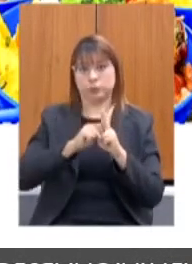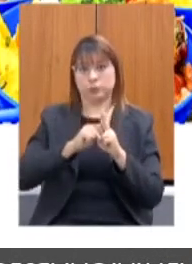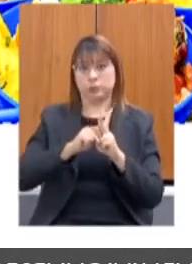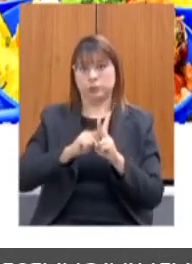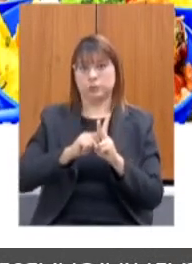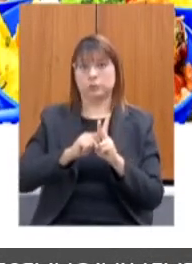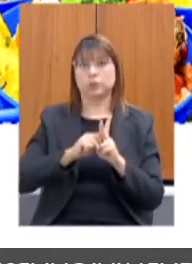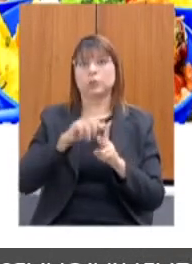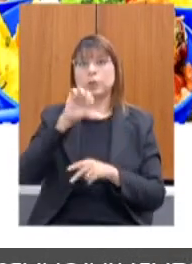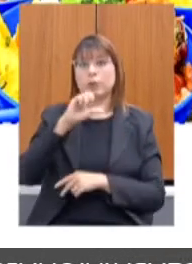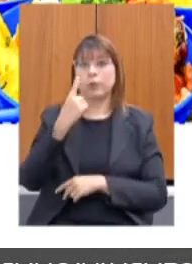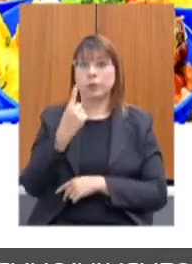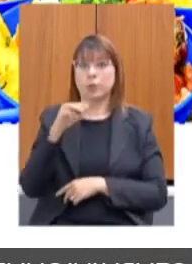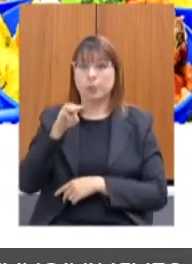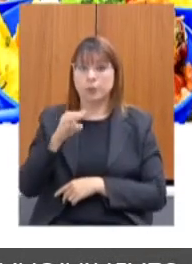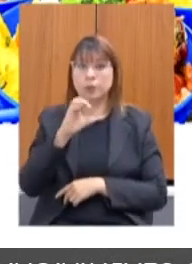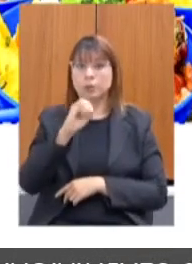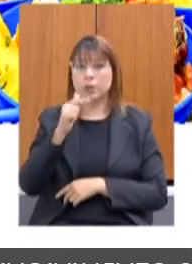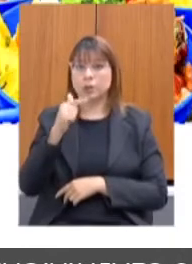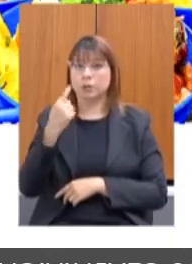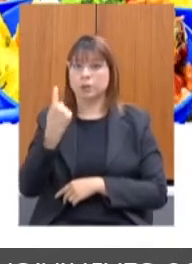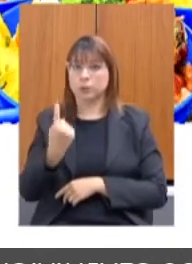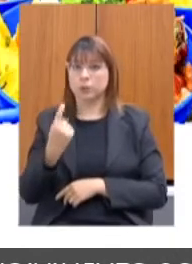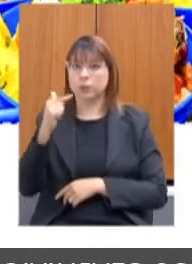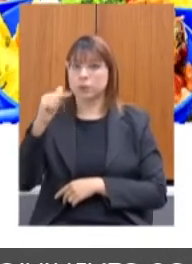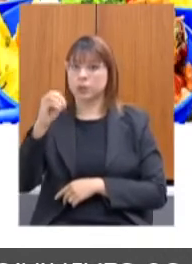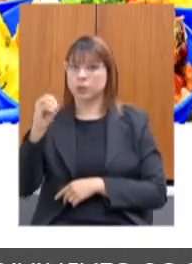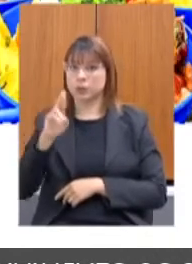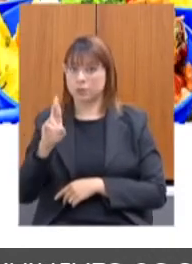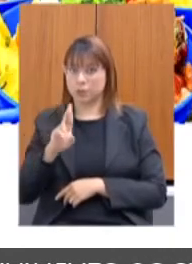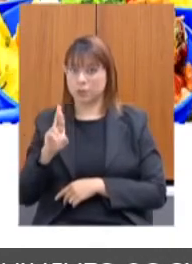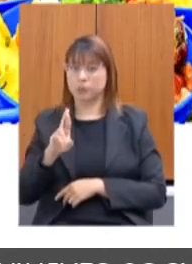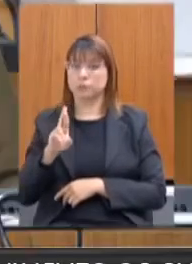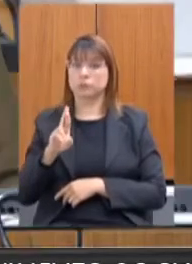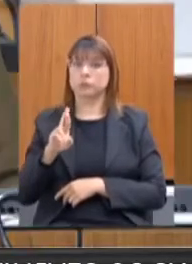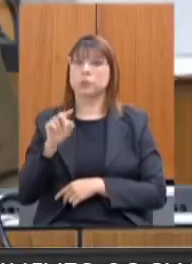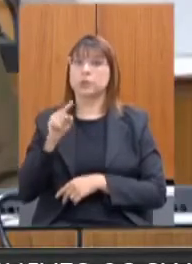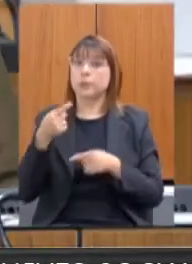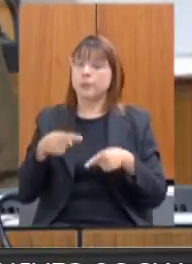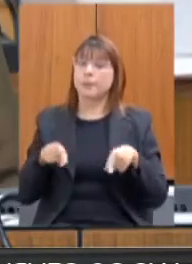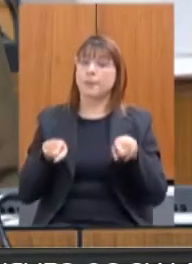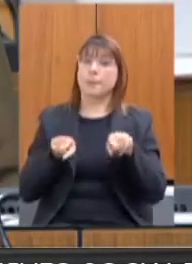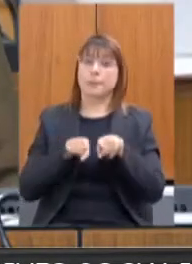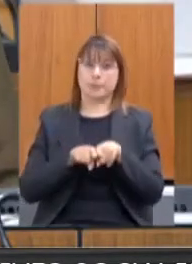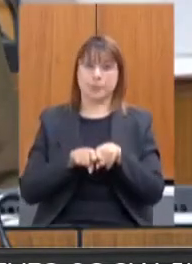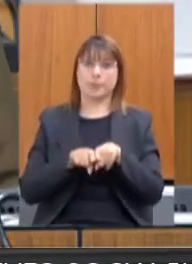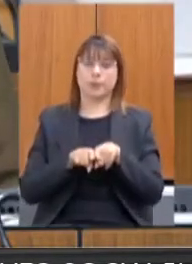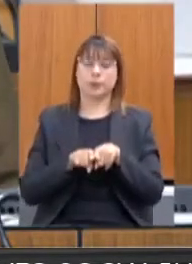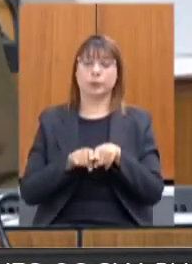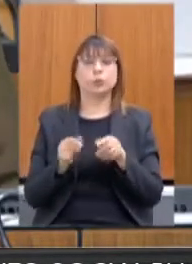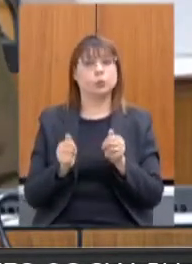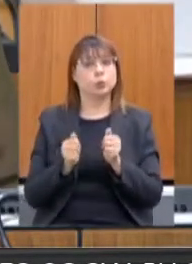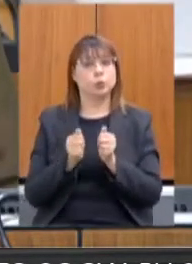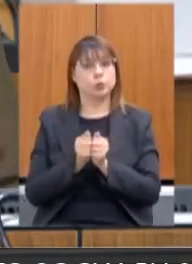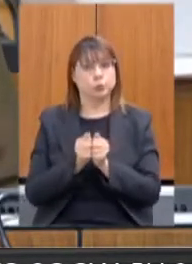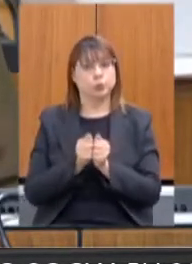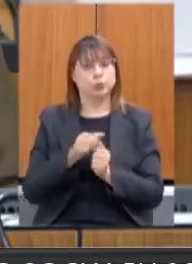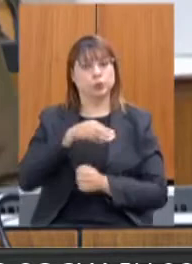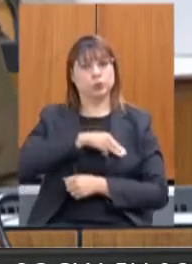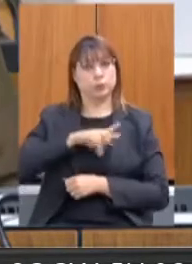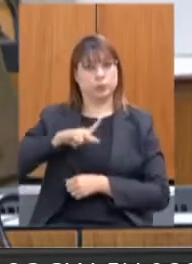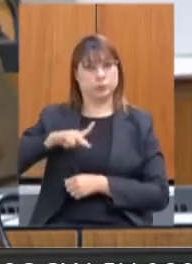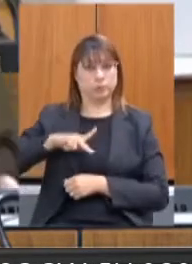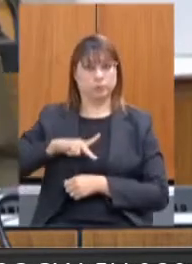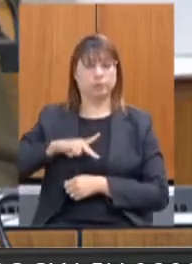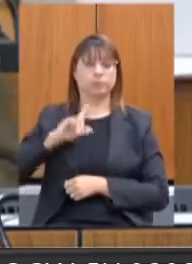.071.700 reais, e isso foi uma parceria junto com o Ministério Público Estadual de